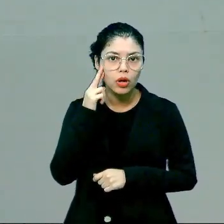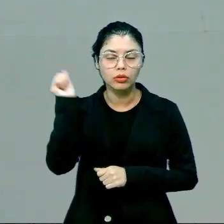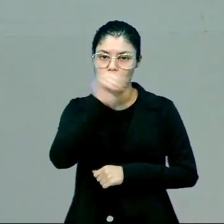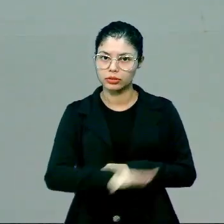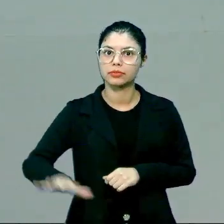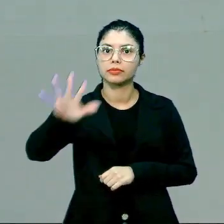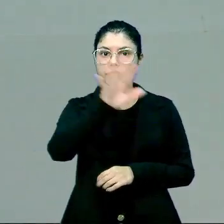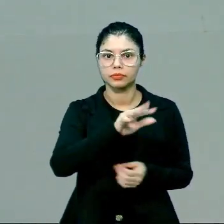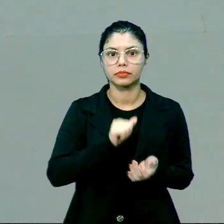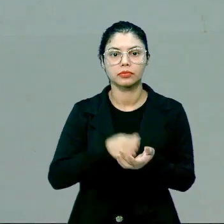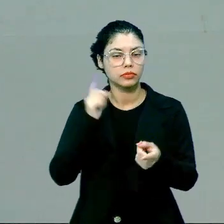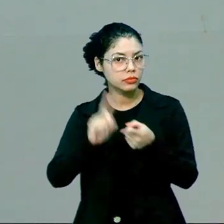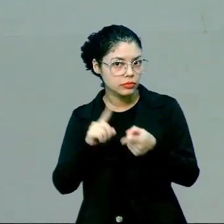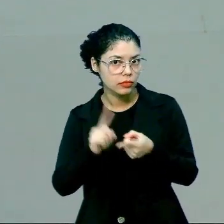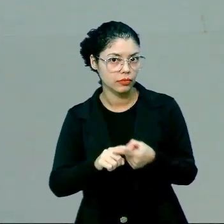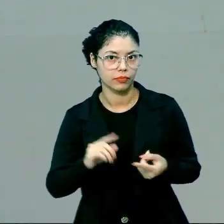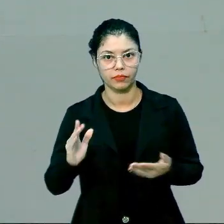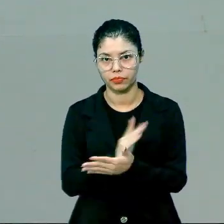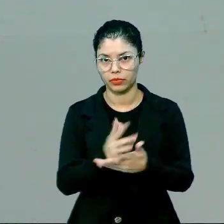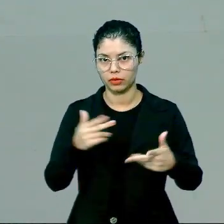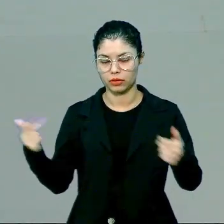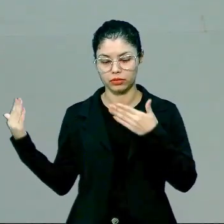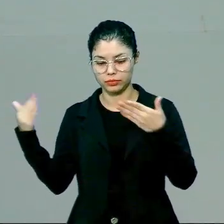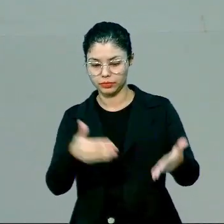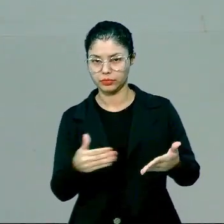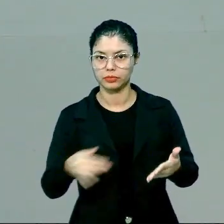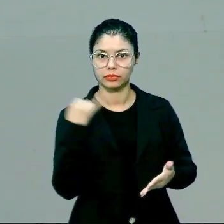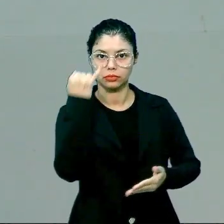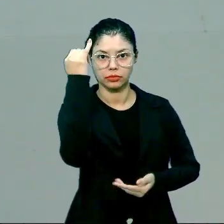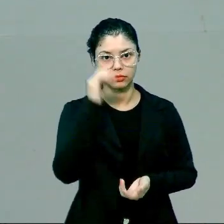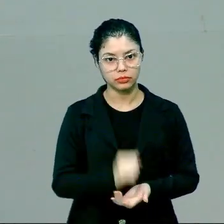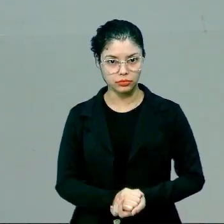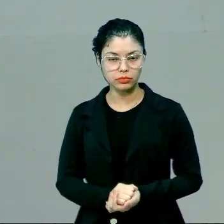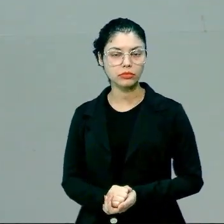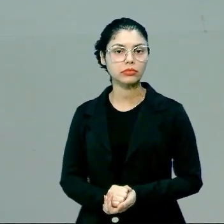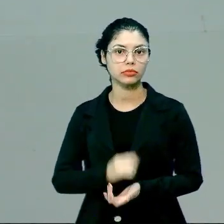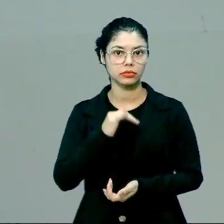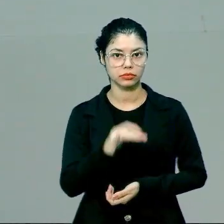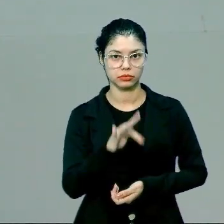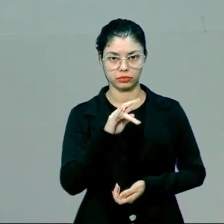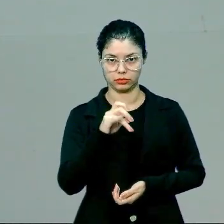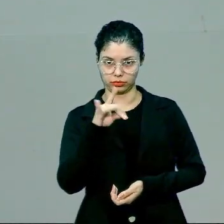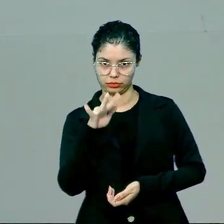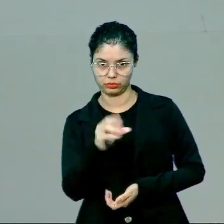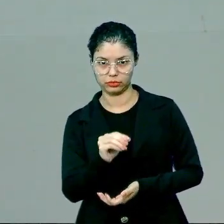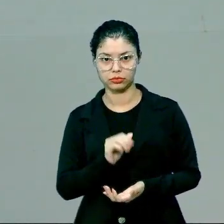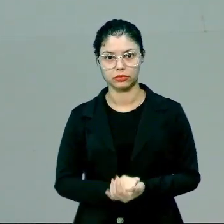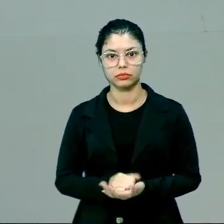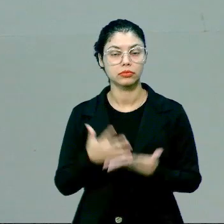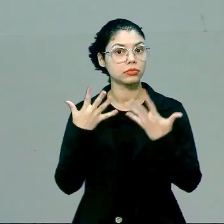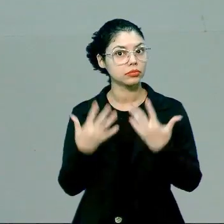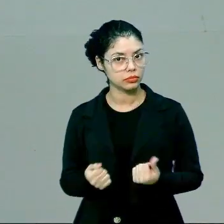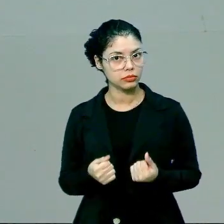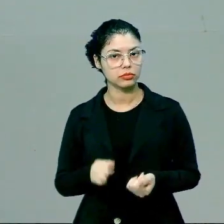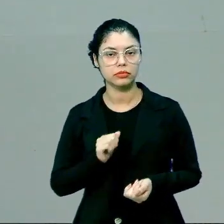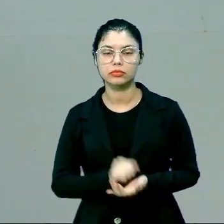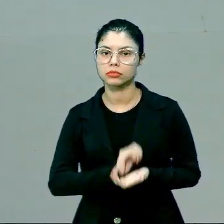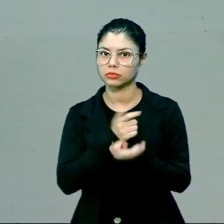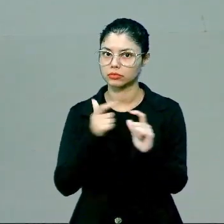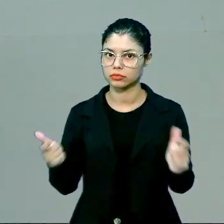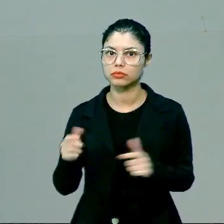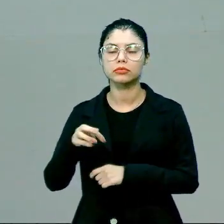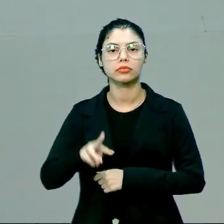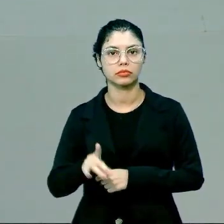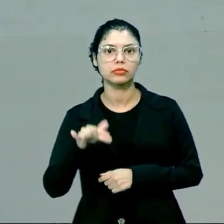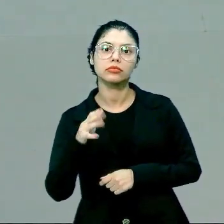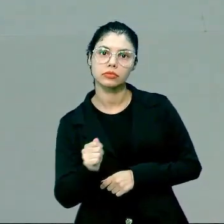Porque se for uma coisa muito específica, ele pode ser refutado. Então, tem que ser uma coisa que é aceitável pela grande maioria,